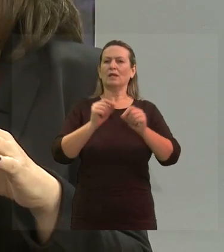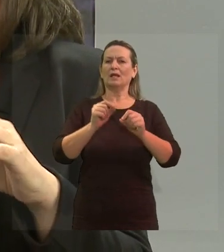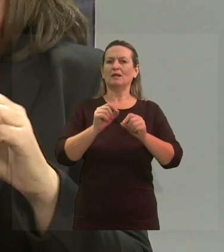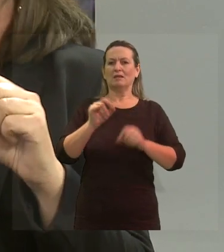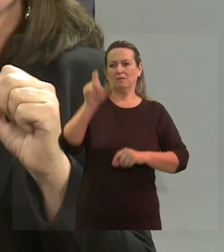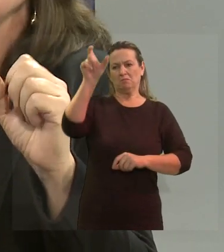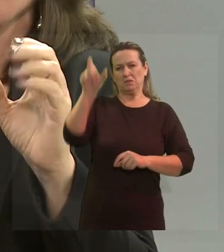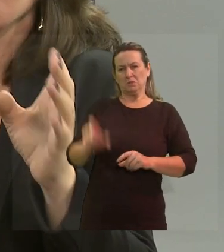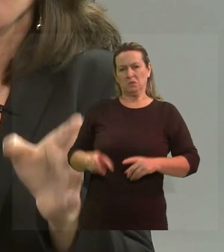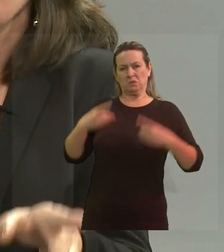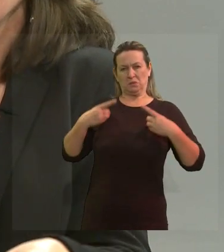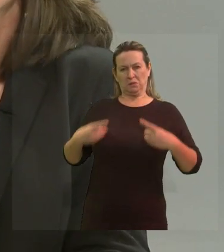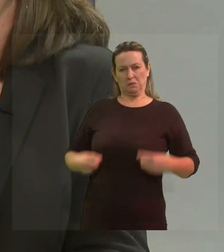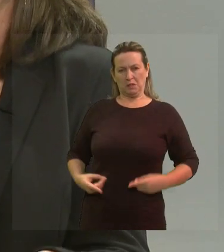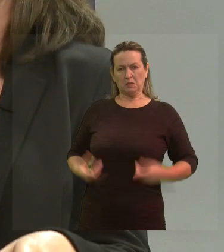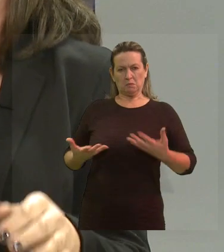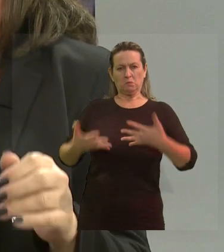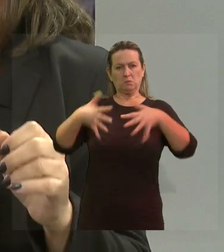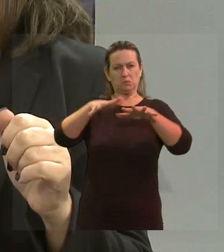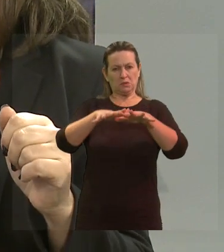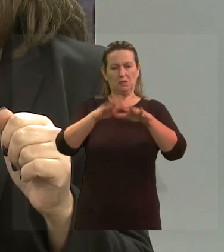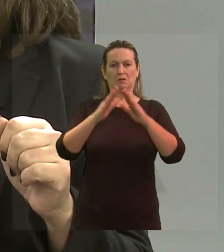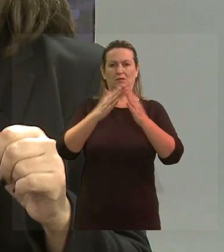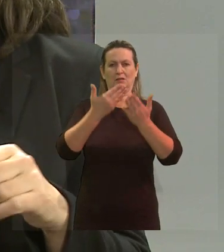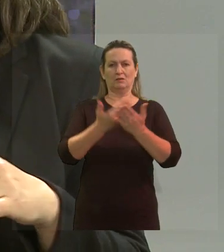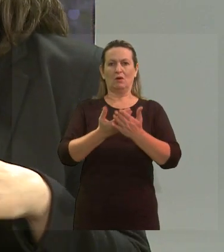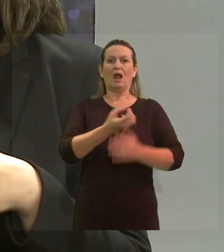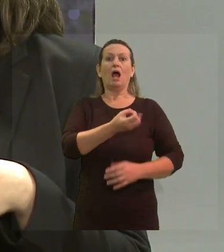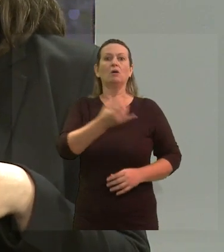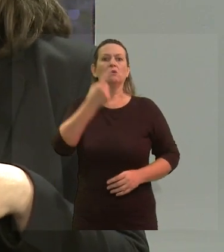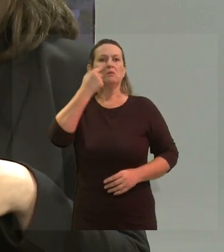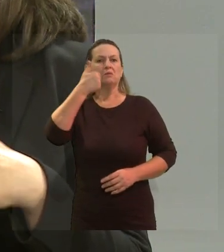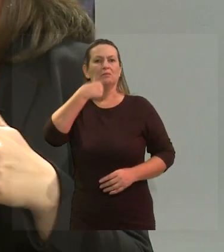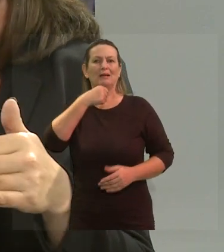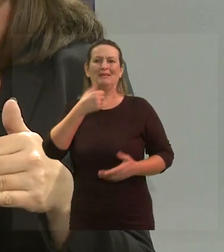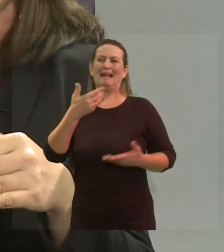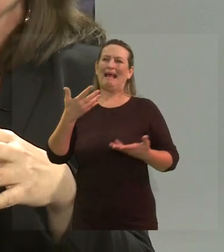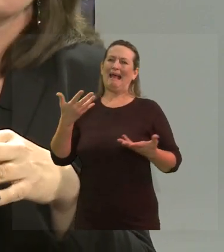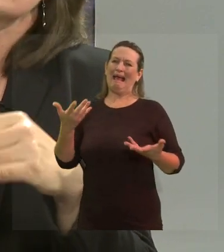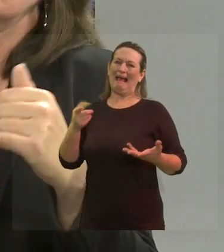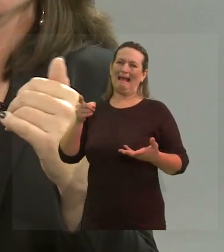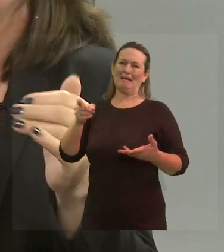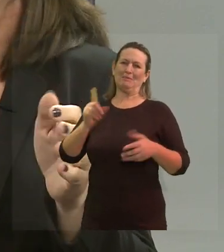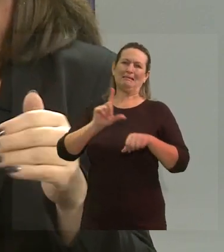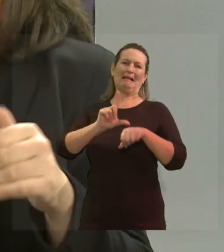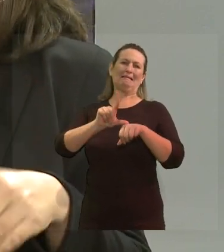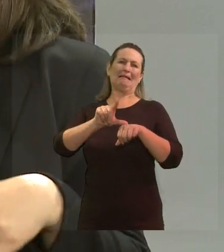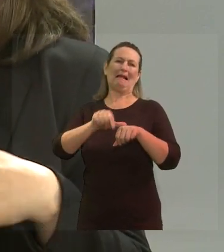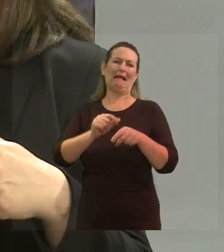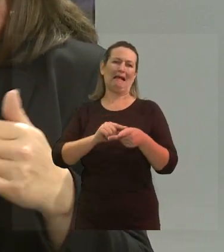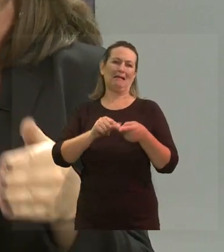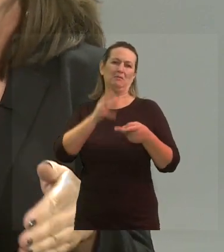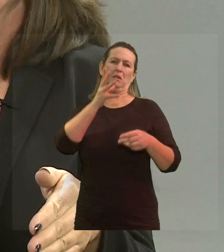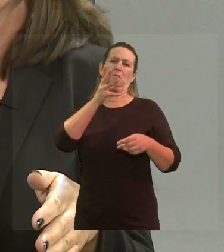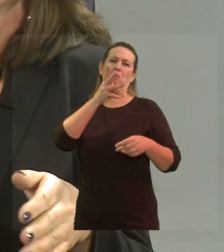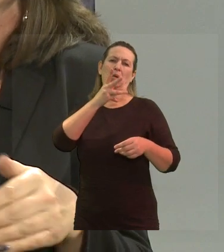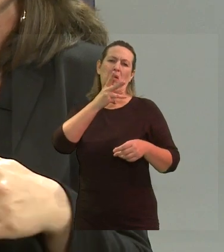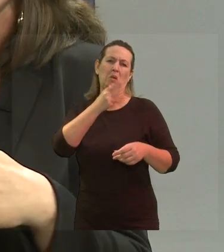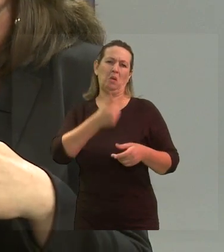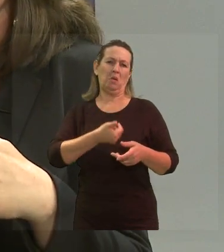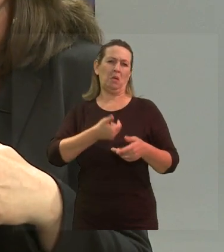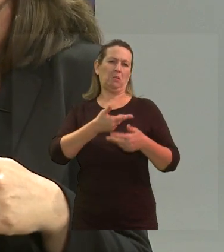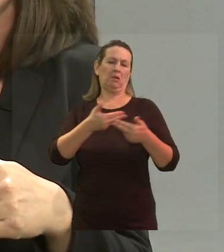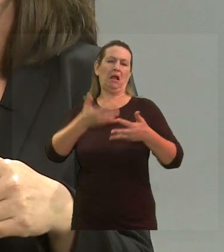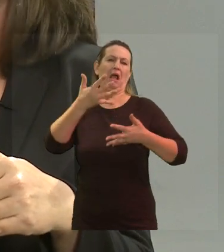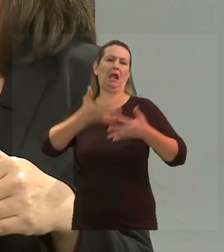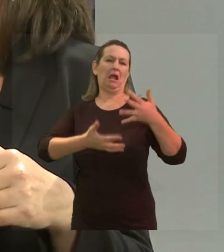às vezes, para ter uma criança com deficiência na escola, até mesmo, às vezes, alguns pais questionam, ah, mas esse aluno está atrasando o ritmo, está alguma